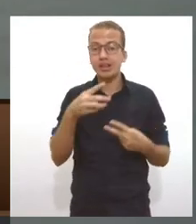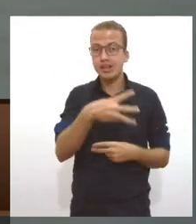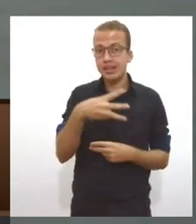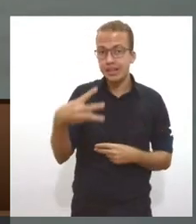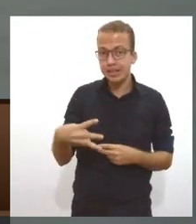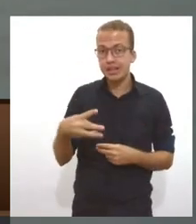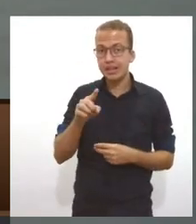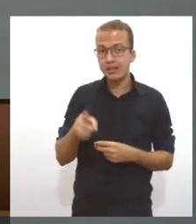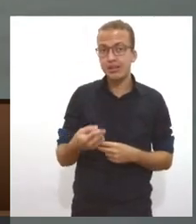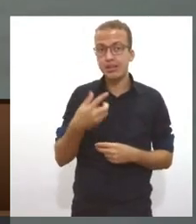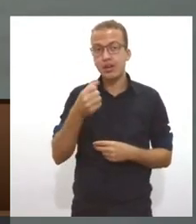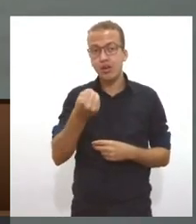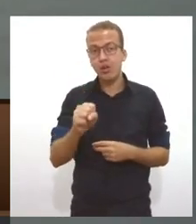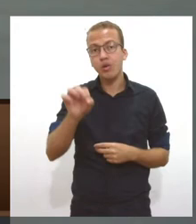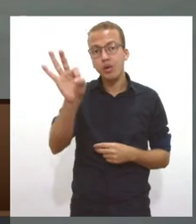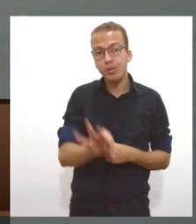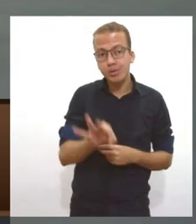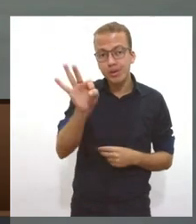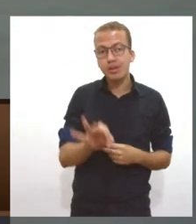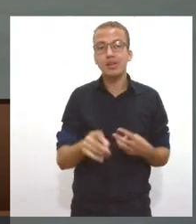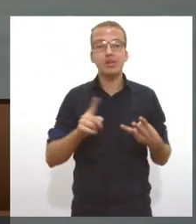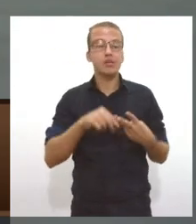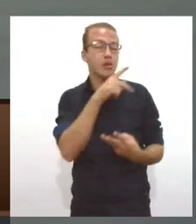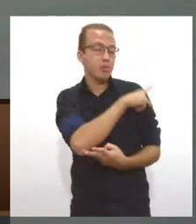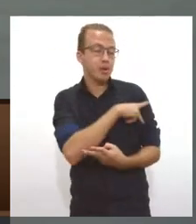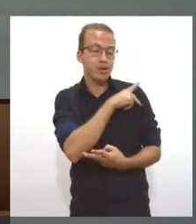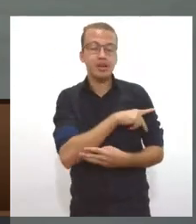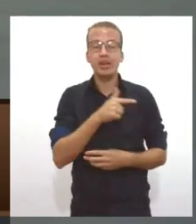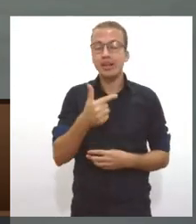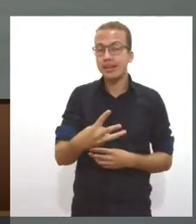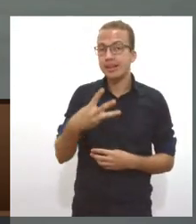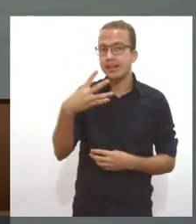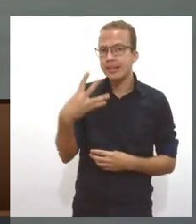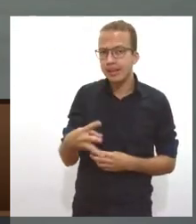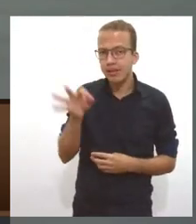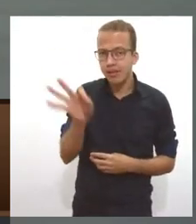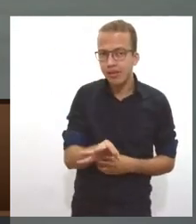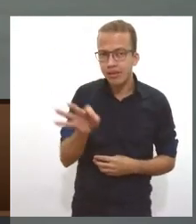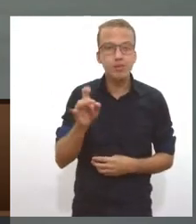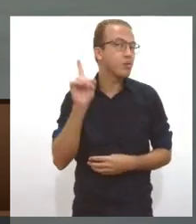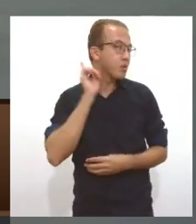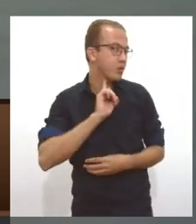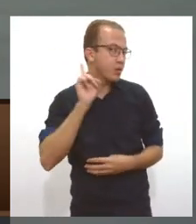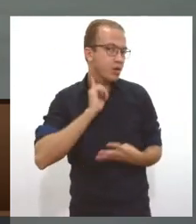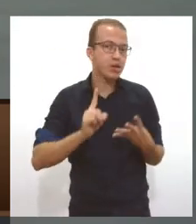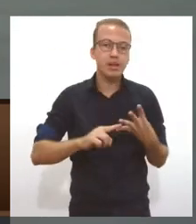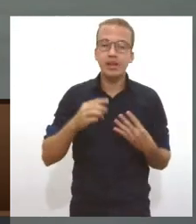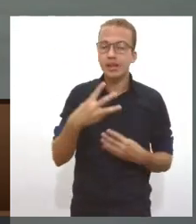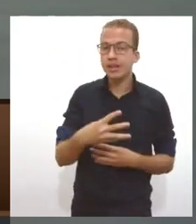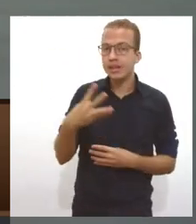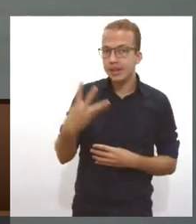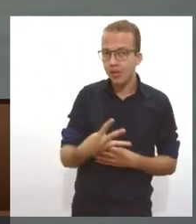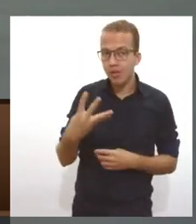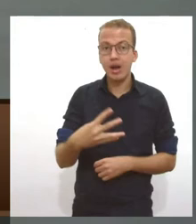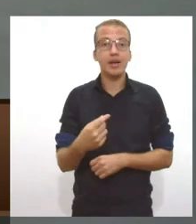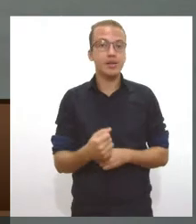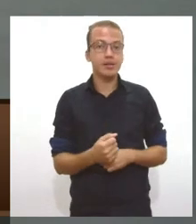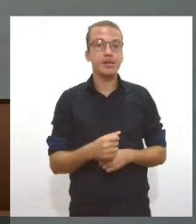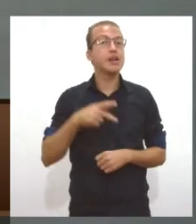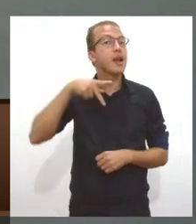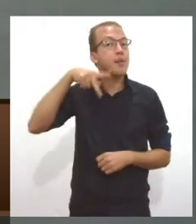Piauí, 34,3%, em Minas Gerais, 34,2%, e na Paraíba, 34